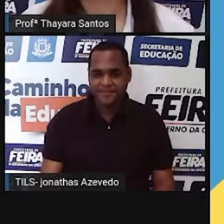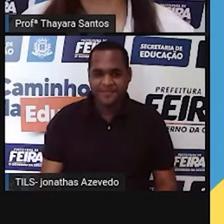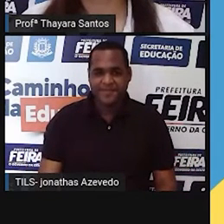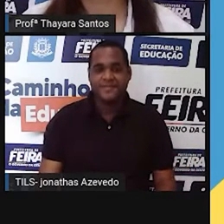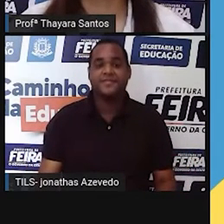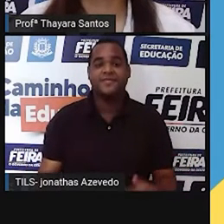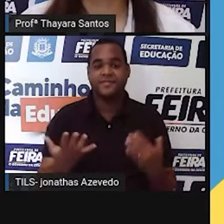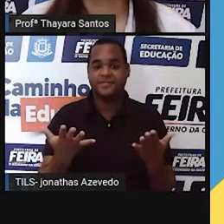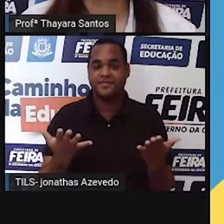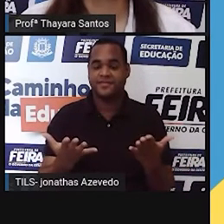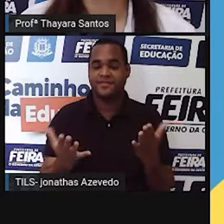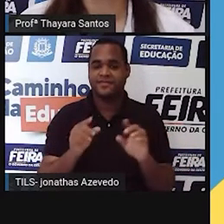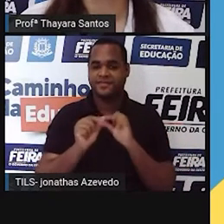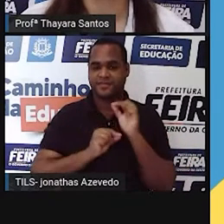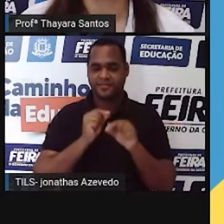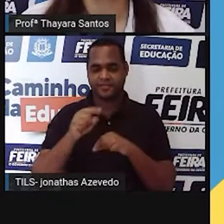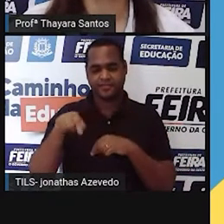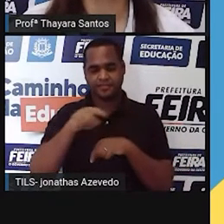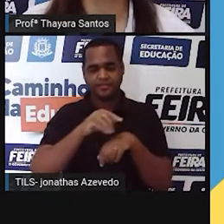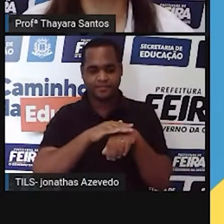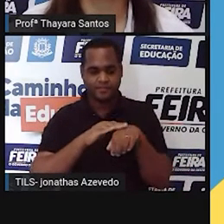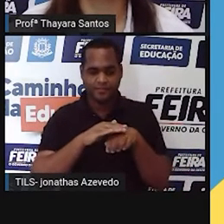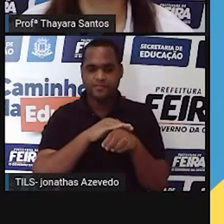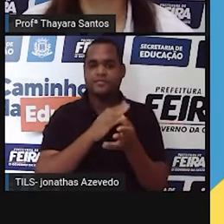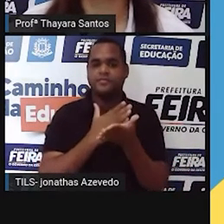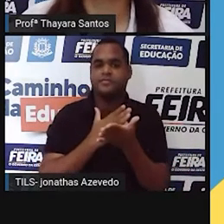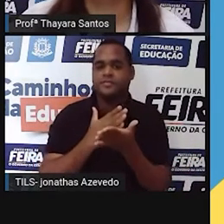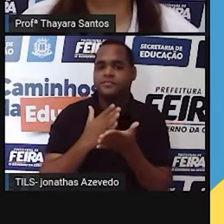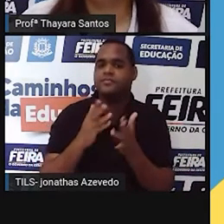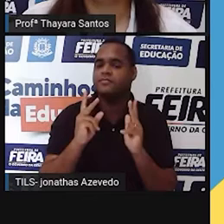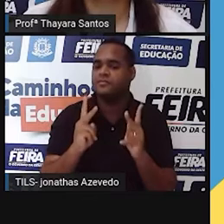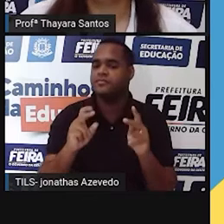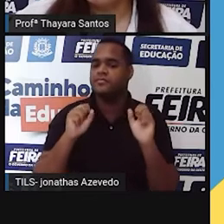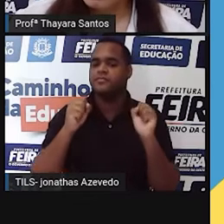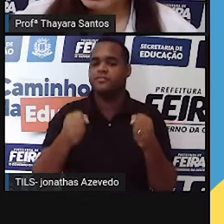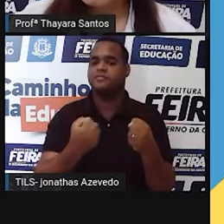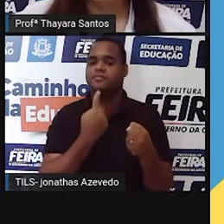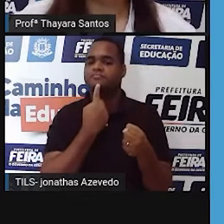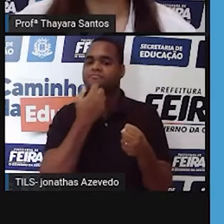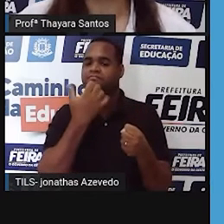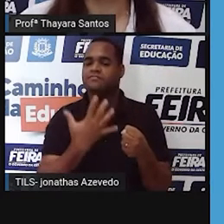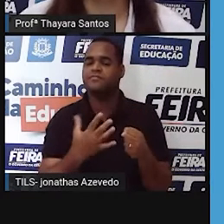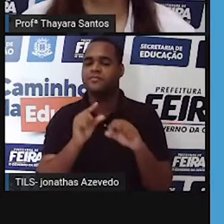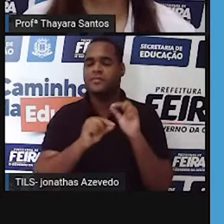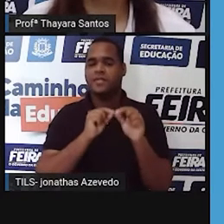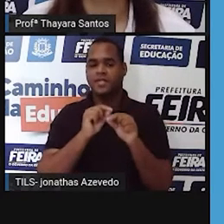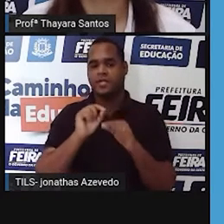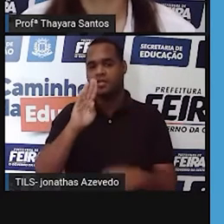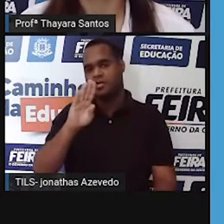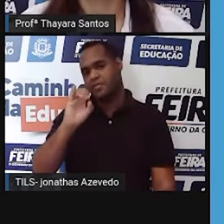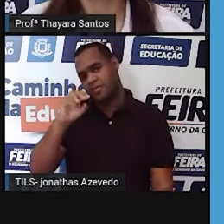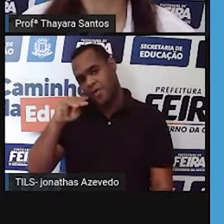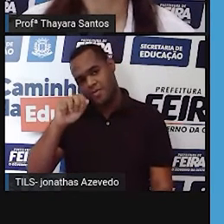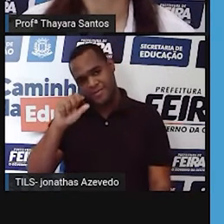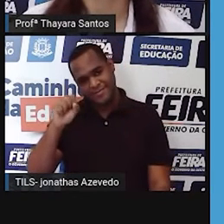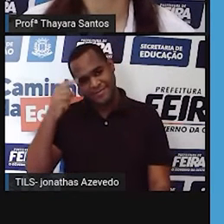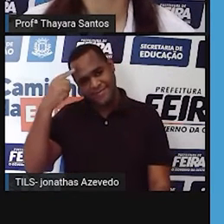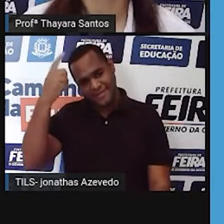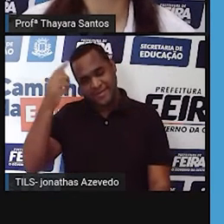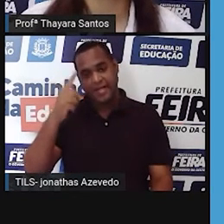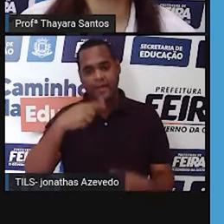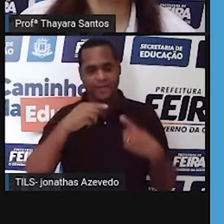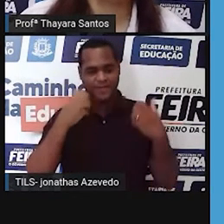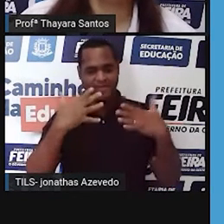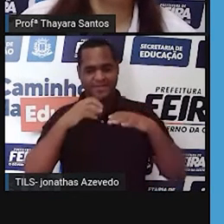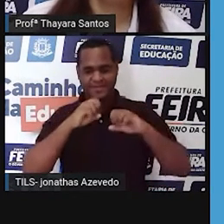E na aula de hoje a gente vai continuar falando sobre os biomas, Na aula passada a